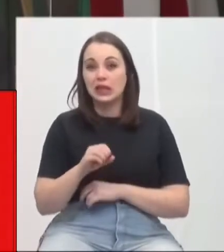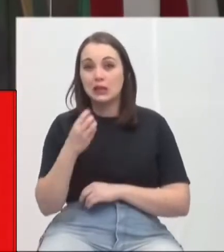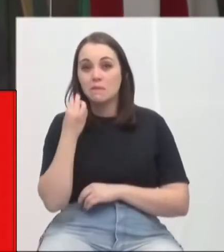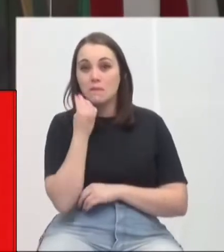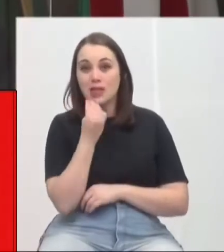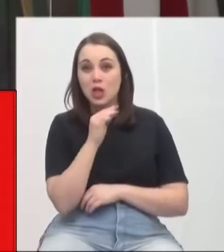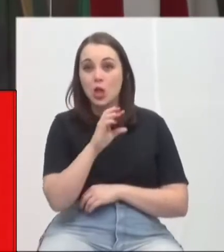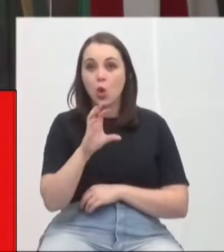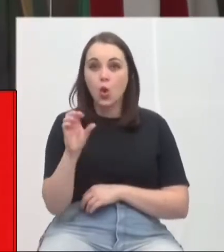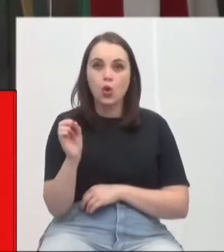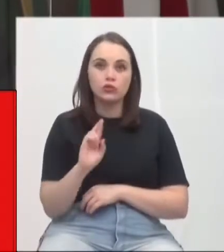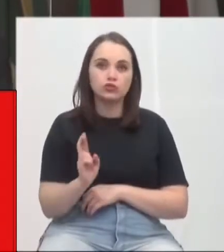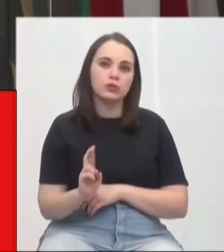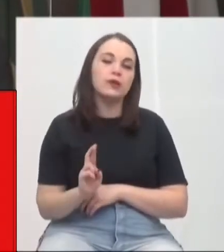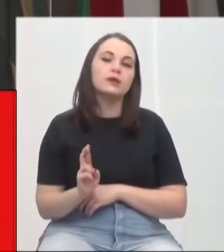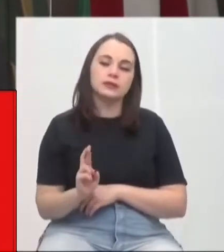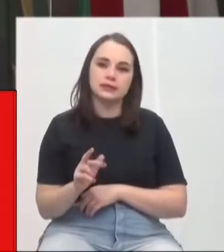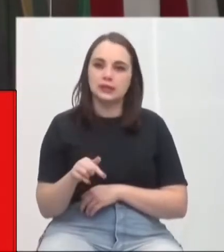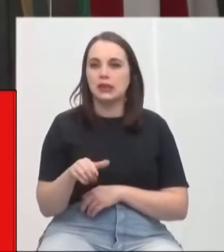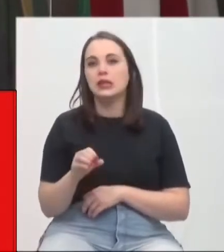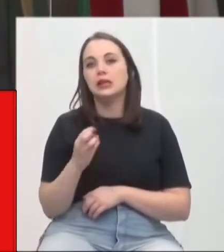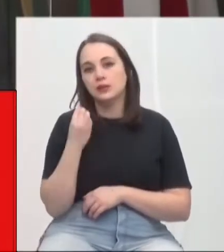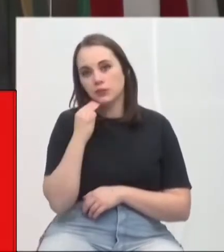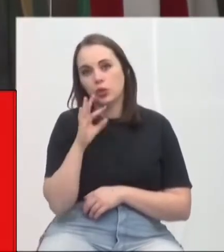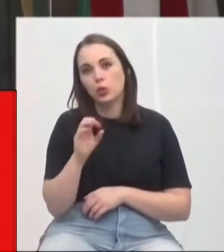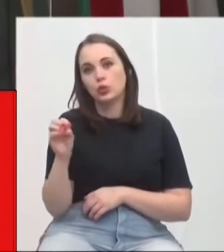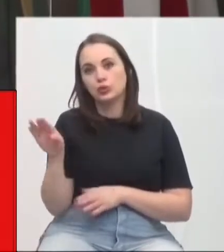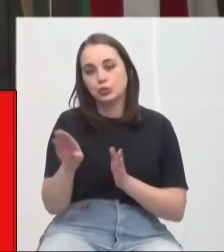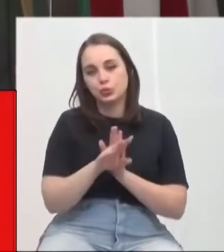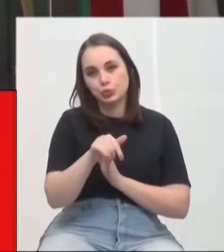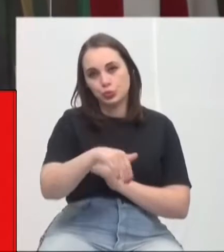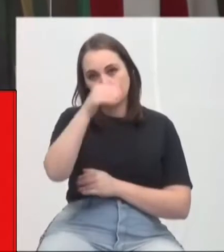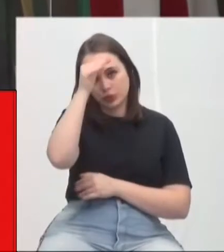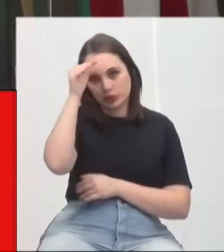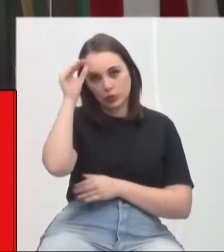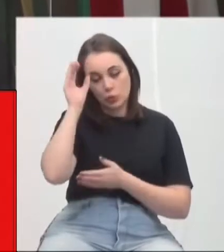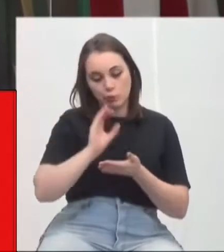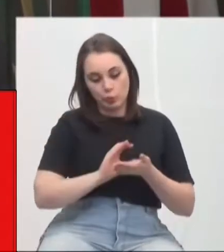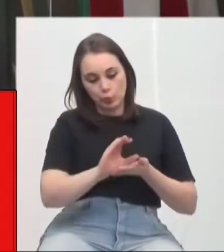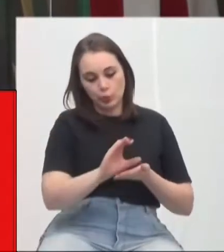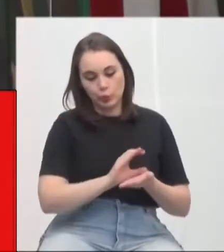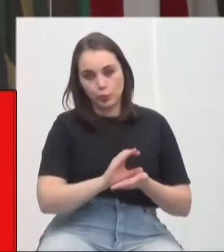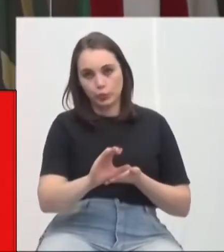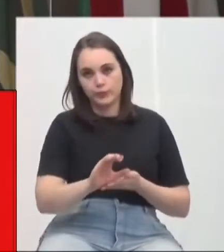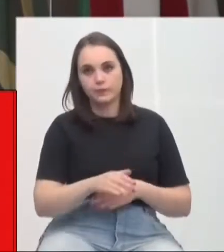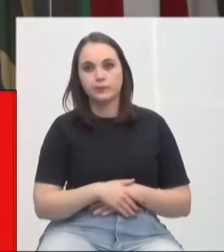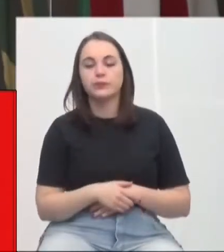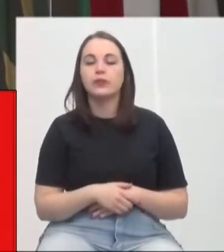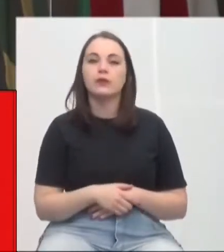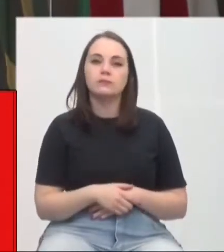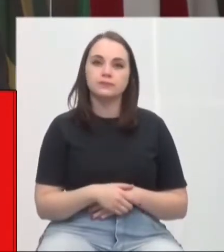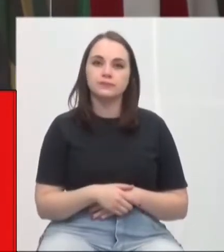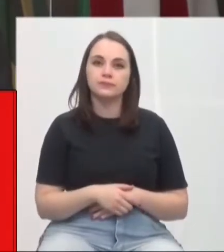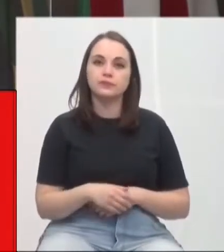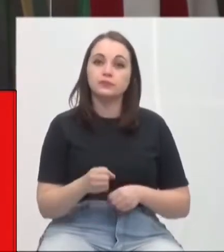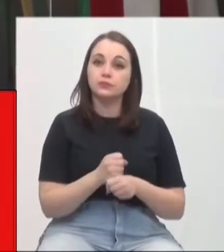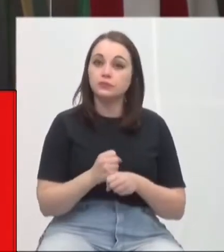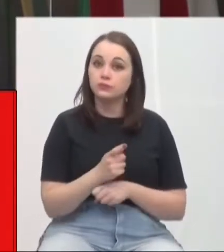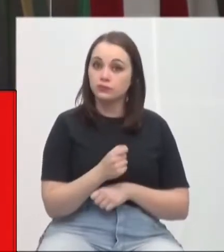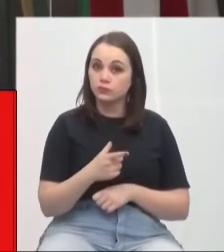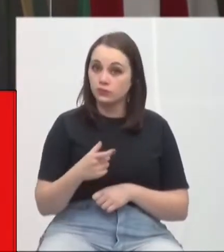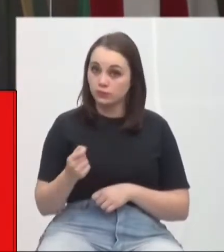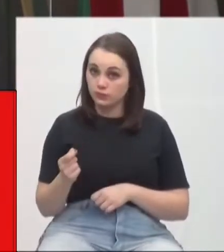Rosalina, 70 milhões chegou para o município de Criciúma, do ano passado, 2020.